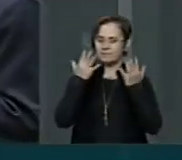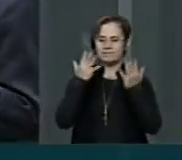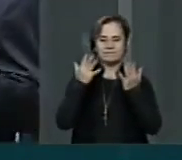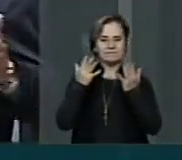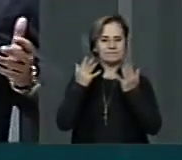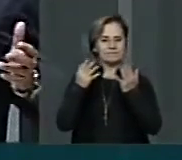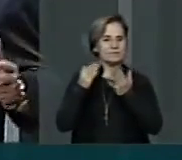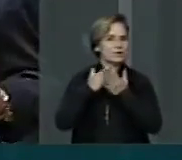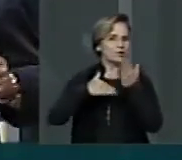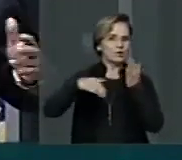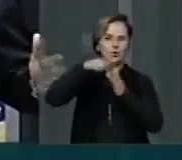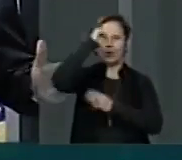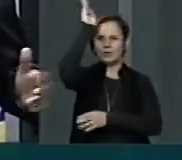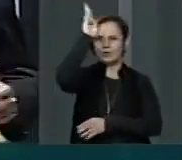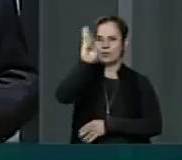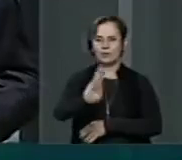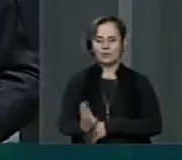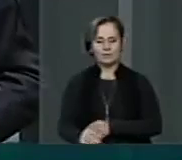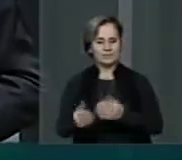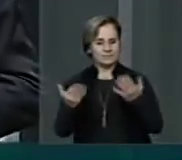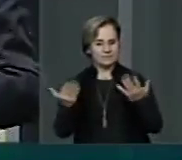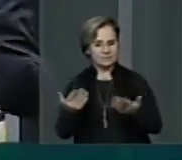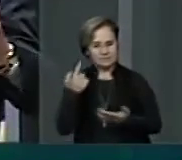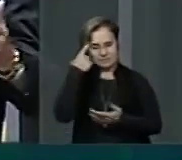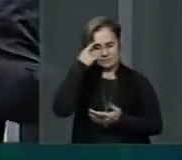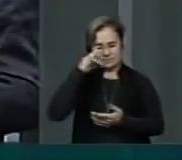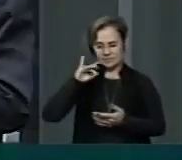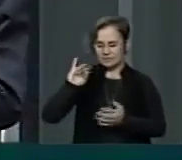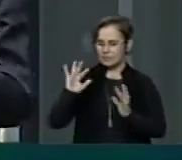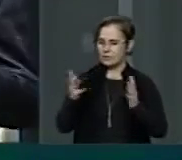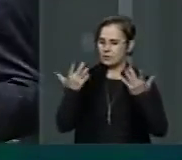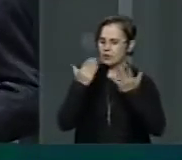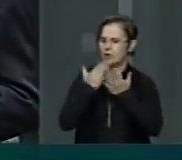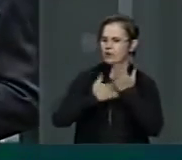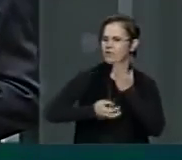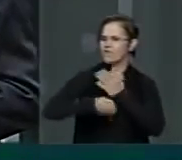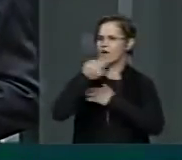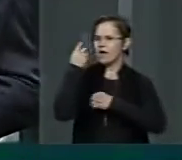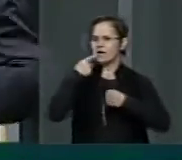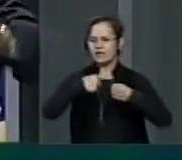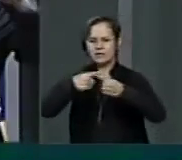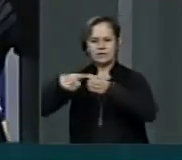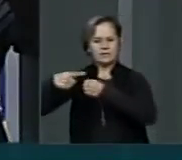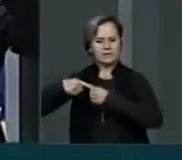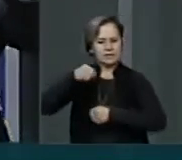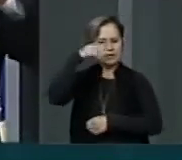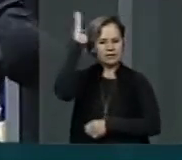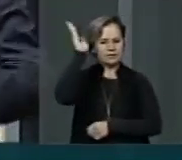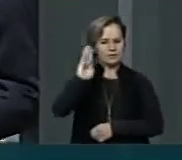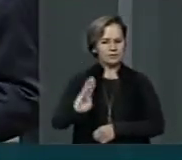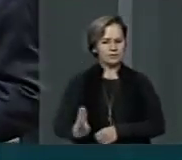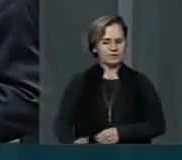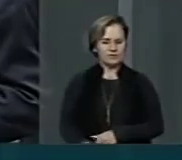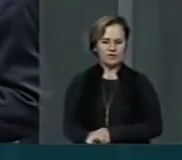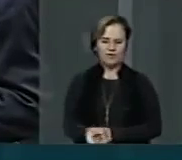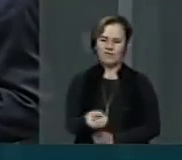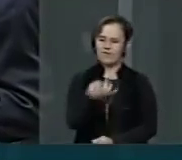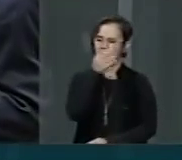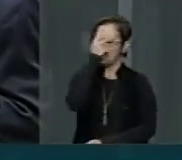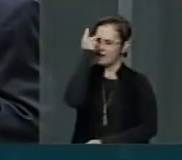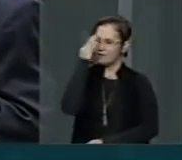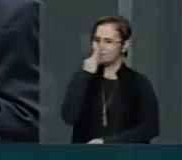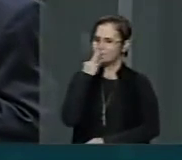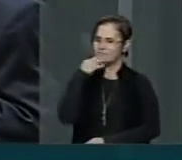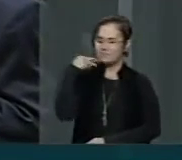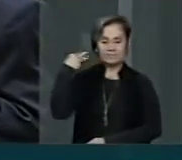comemoração em todo o Brasil. Esta data é comemorada em várias cidades brasileiras. Vários municípios do Maranhão